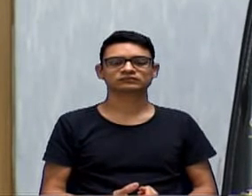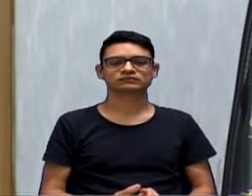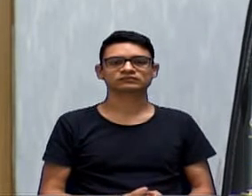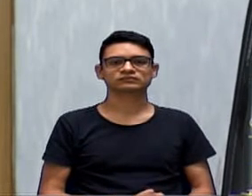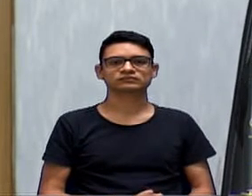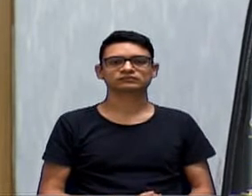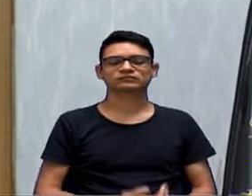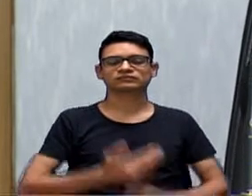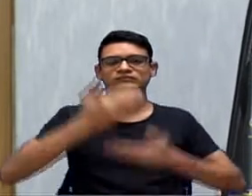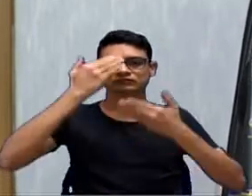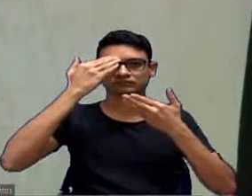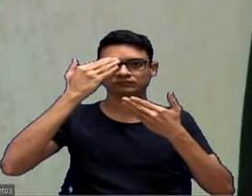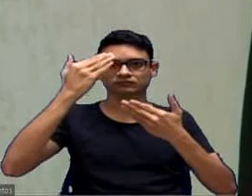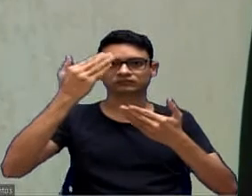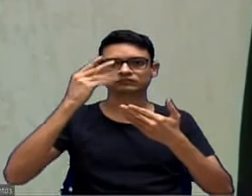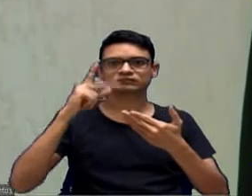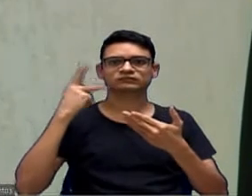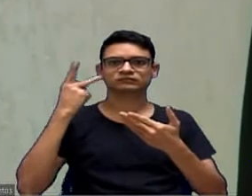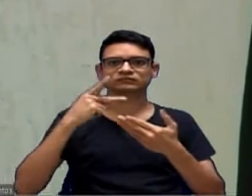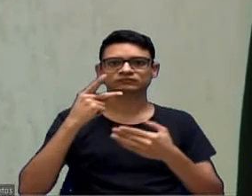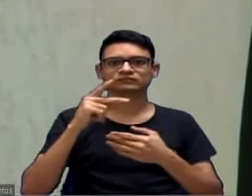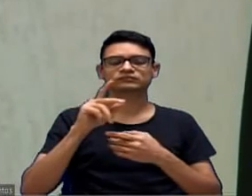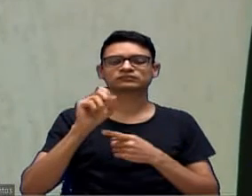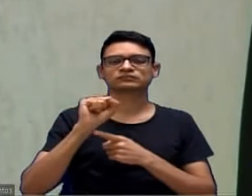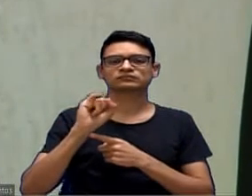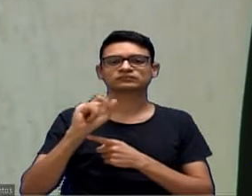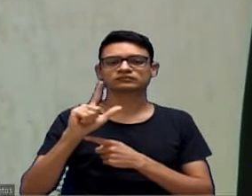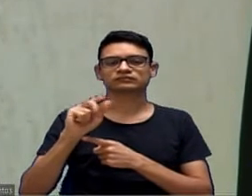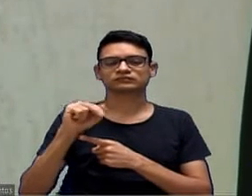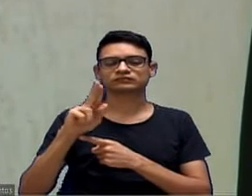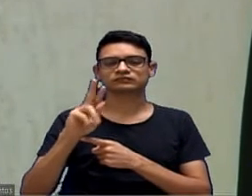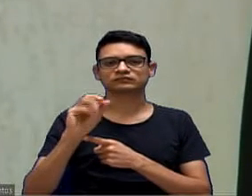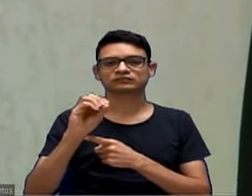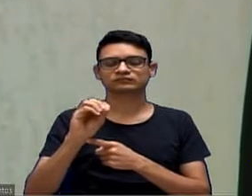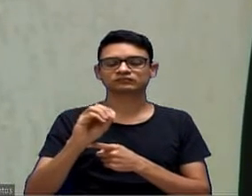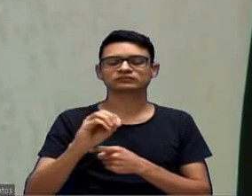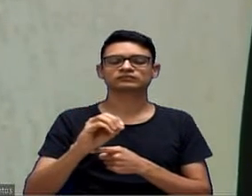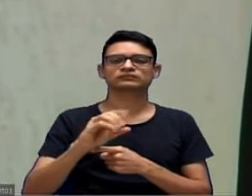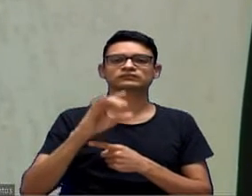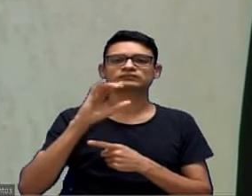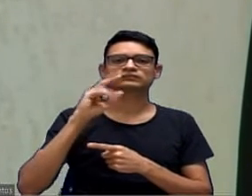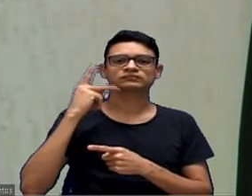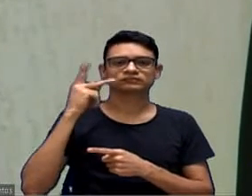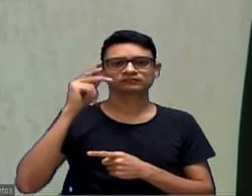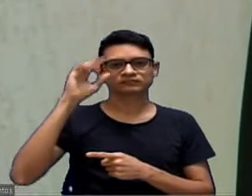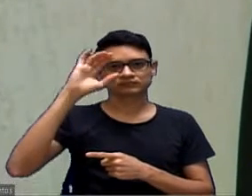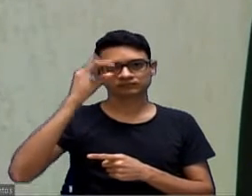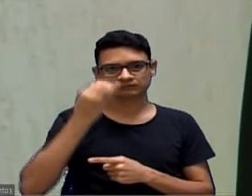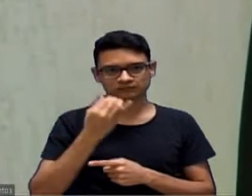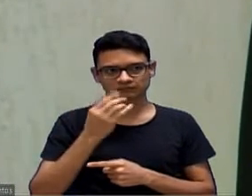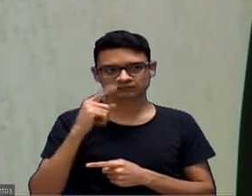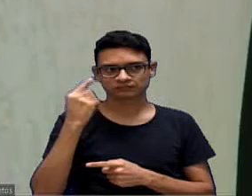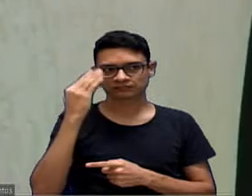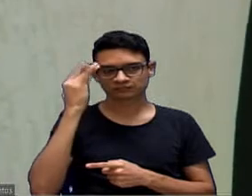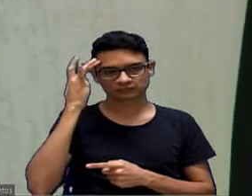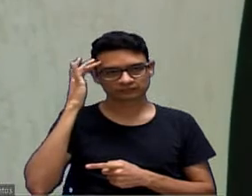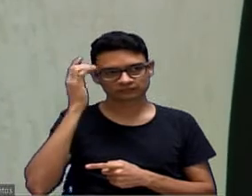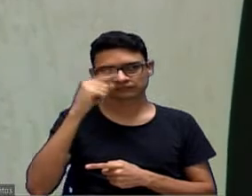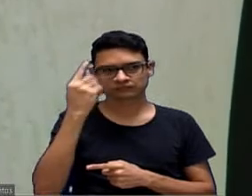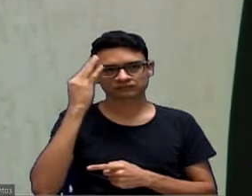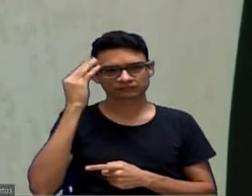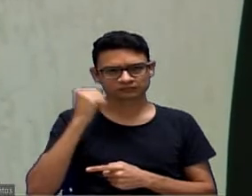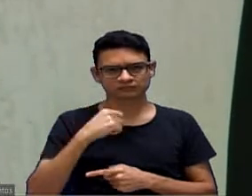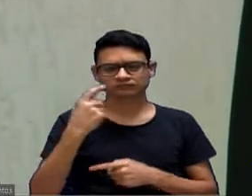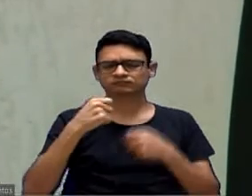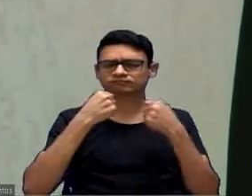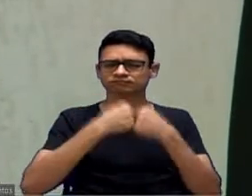Obrigado. Vereador Silvano, vereadora Iara, eu acho que vocês sabem da luta que a gente tem